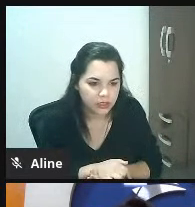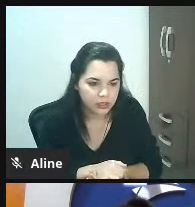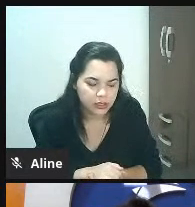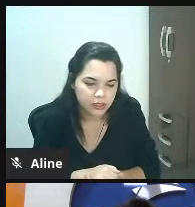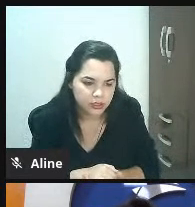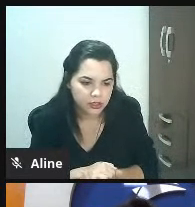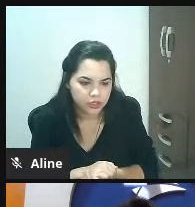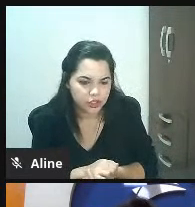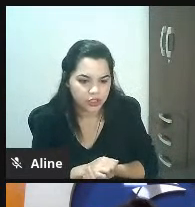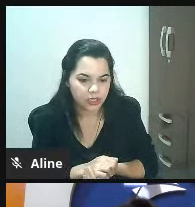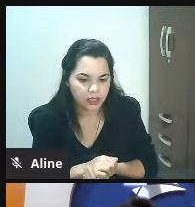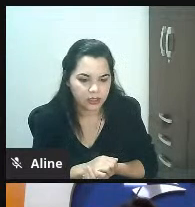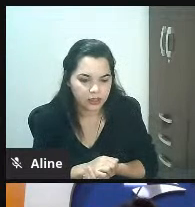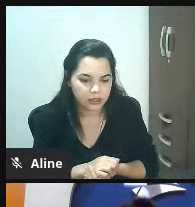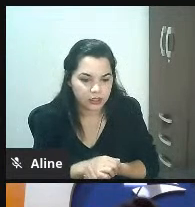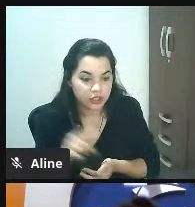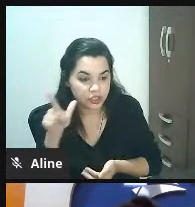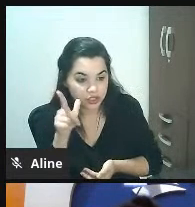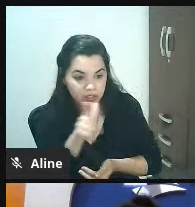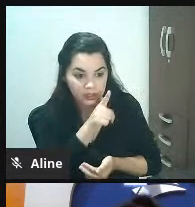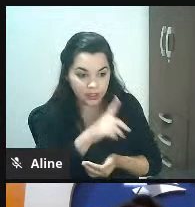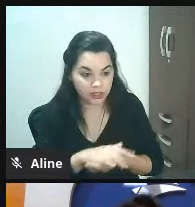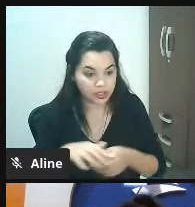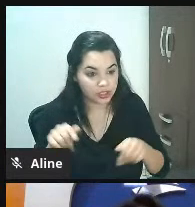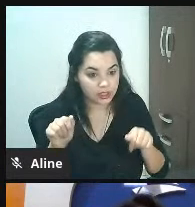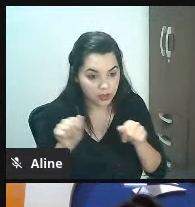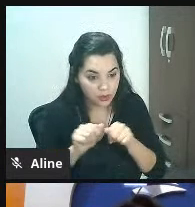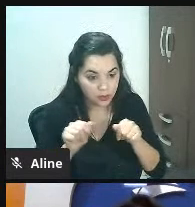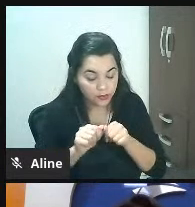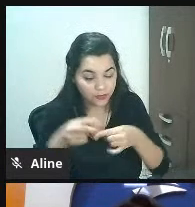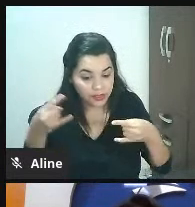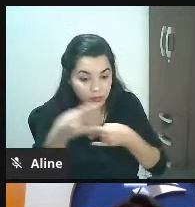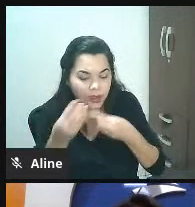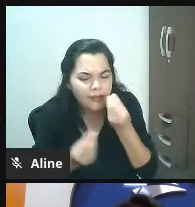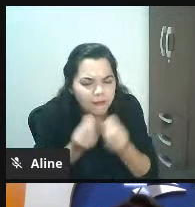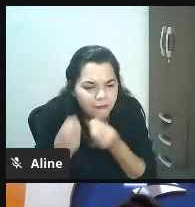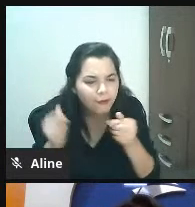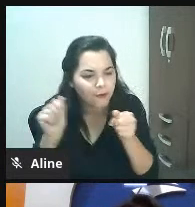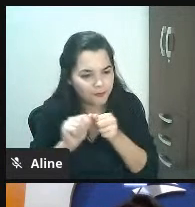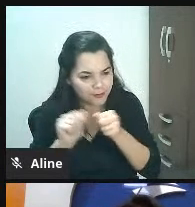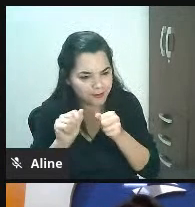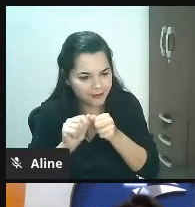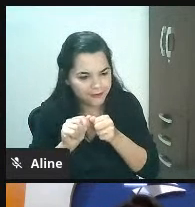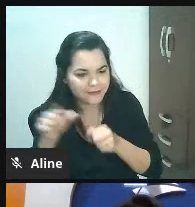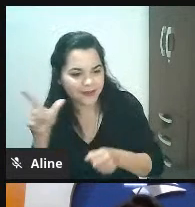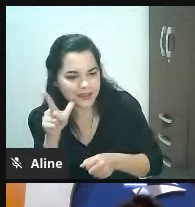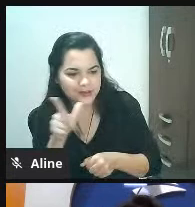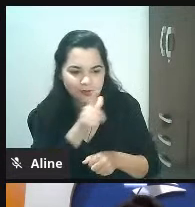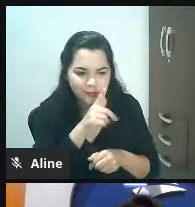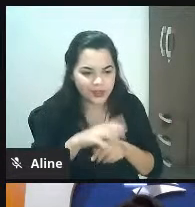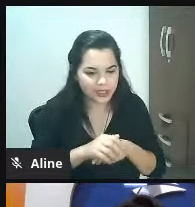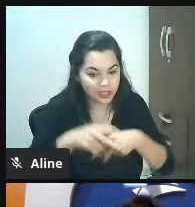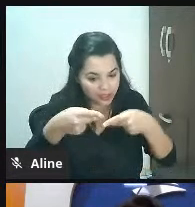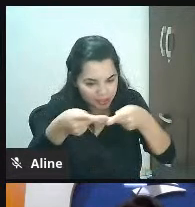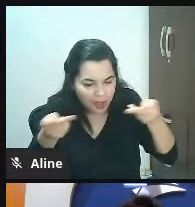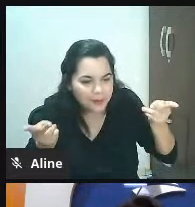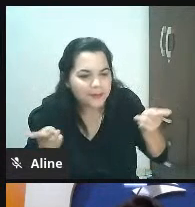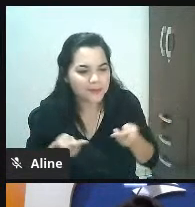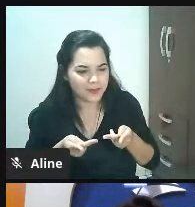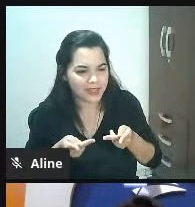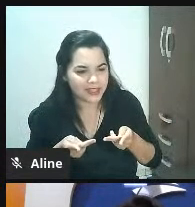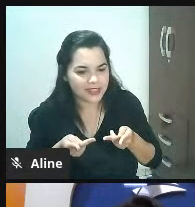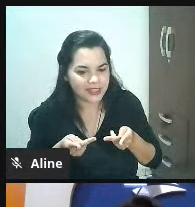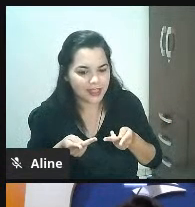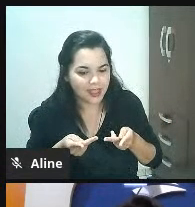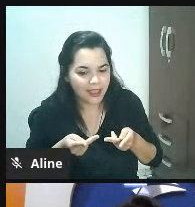de sanduíche faz uma live mostrando preparando o sanduíche faz uma live mostrando o preparo da pizza isso dá fome nas pessoas